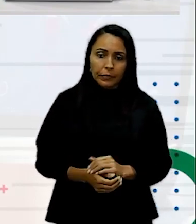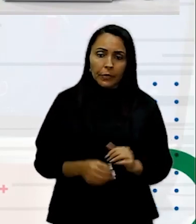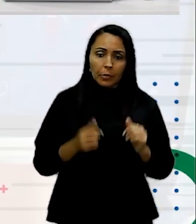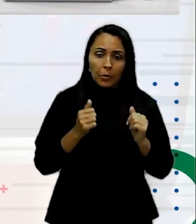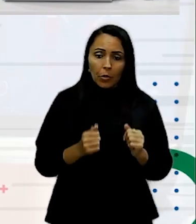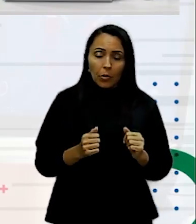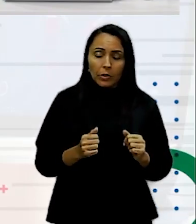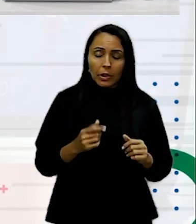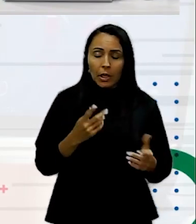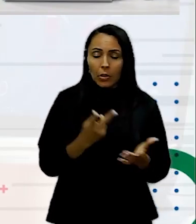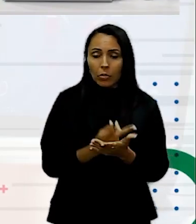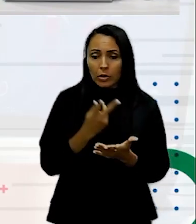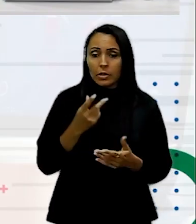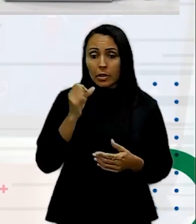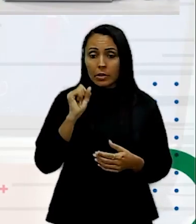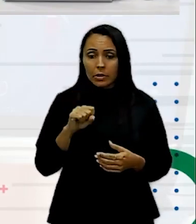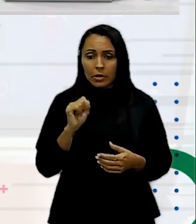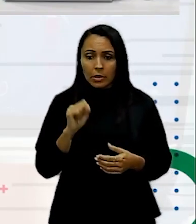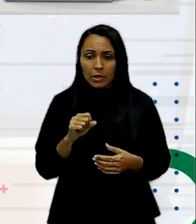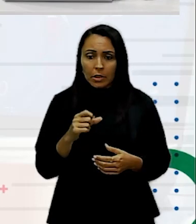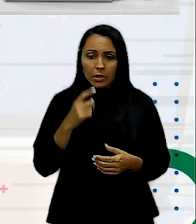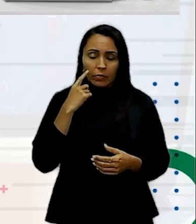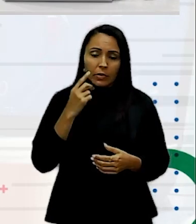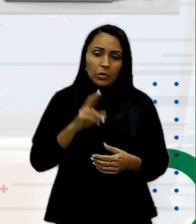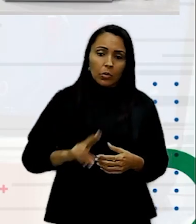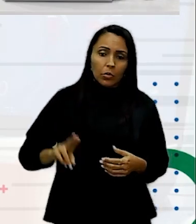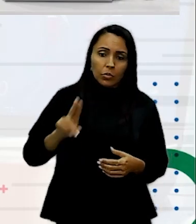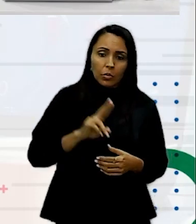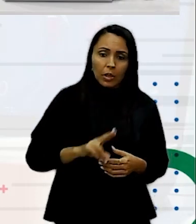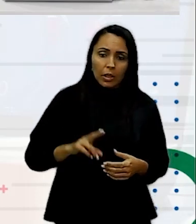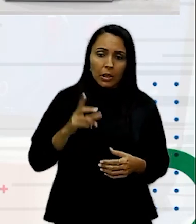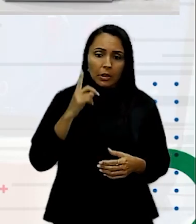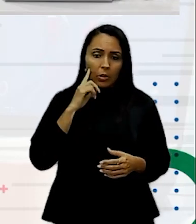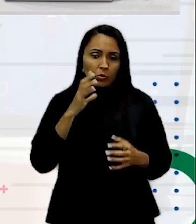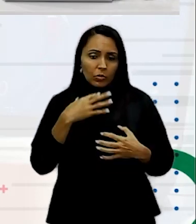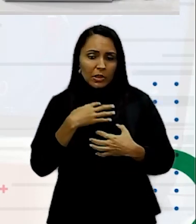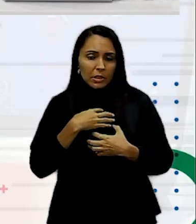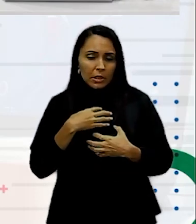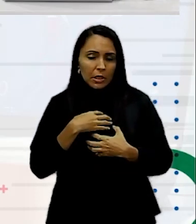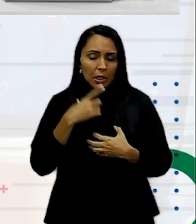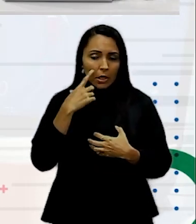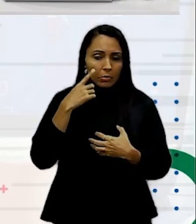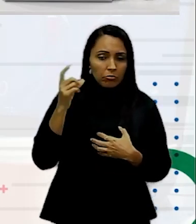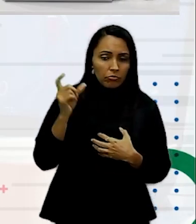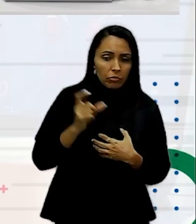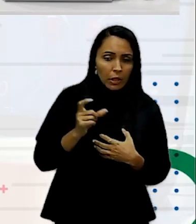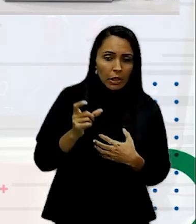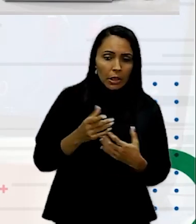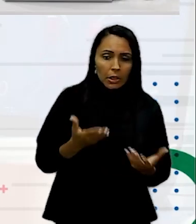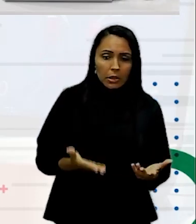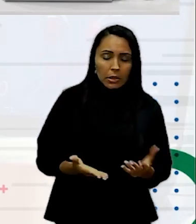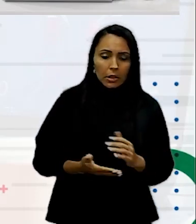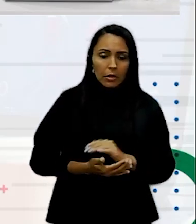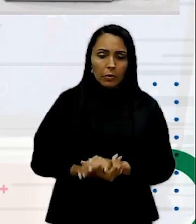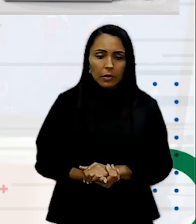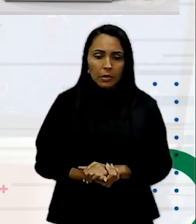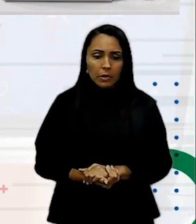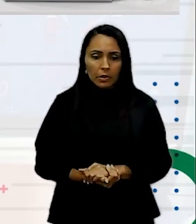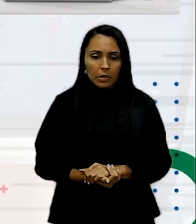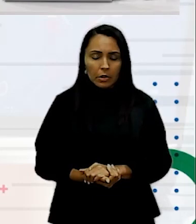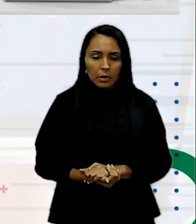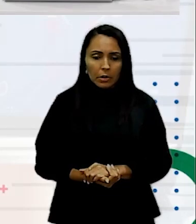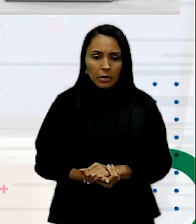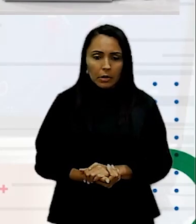Fazendo com que O usuário Não sinta interesse De ler aquilo Porque imagina só Se um